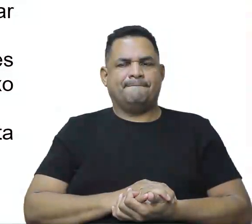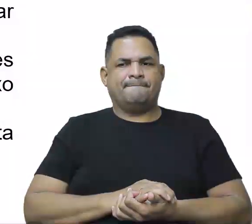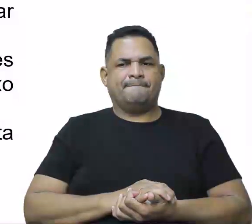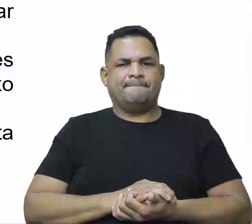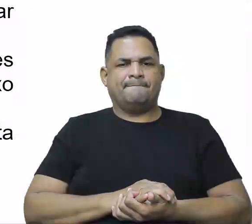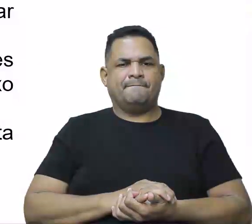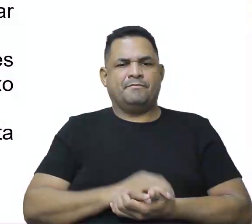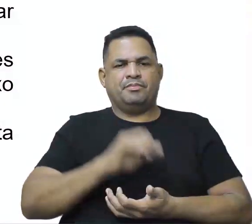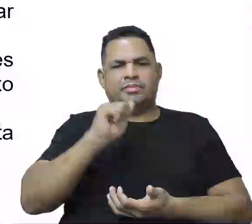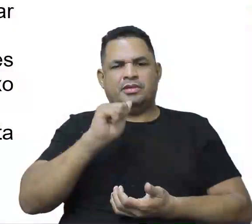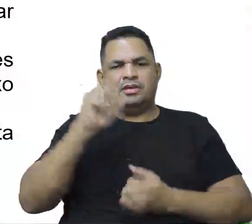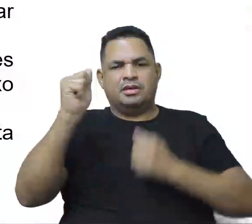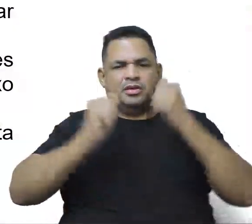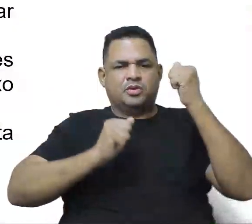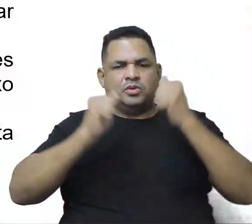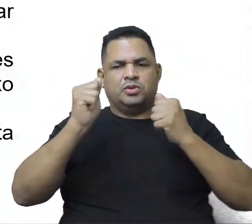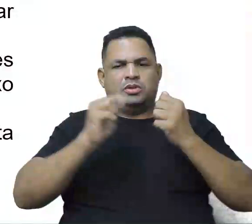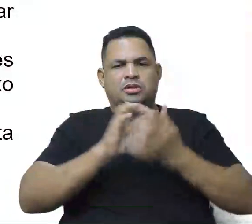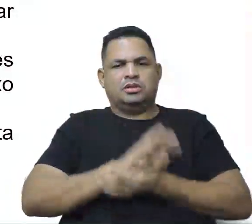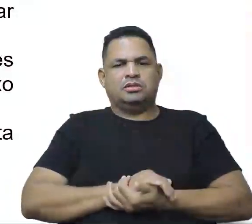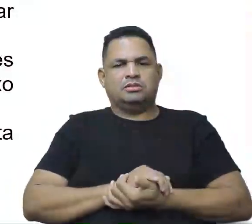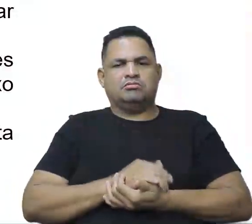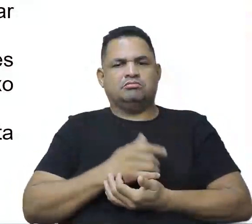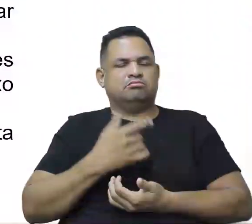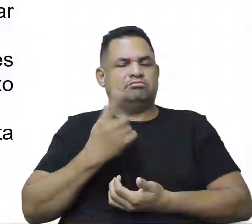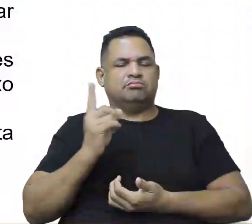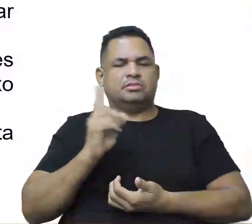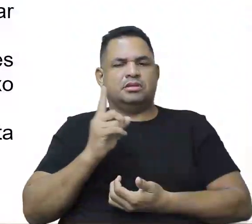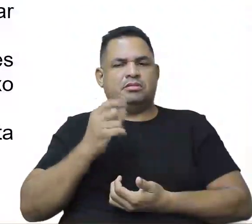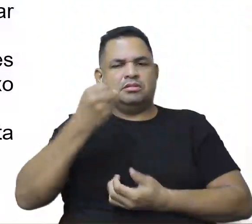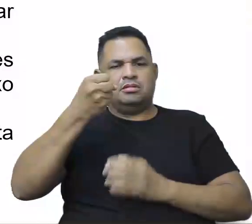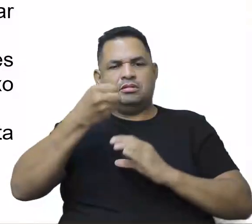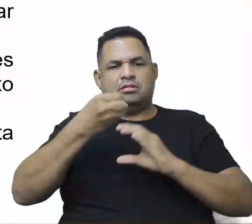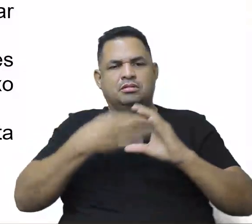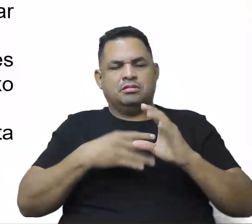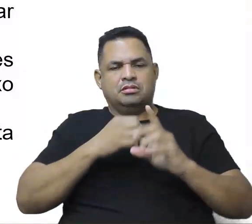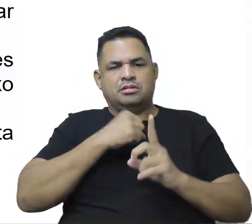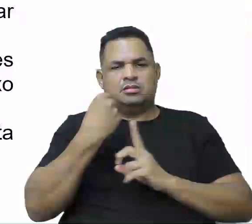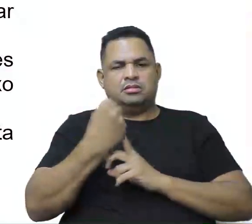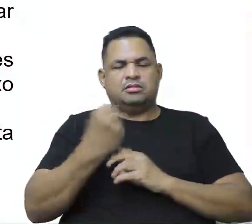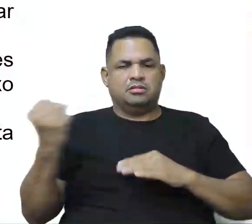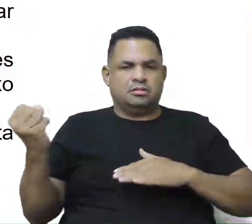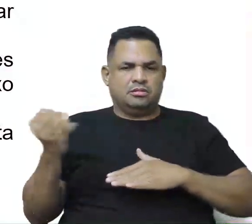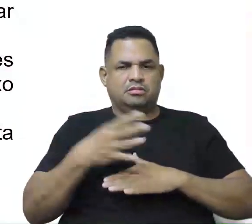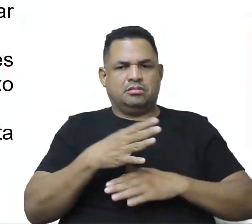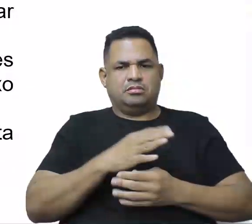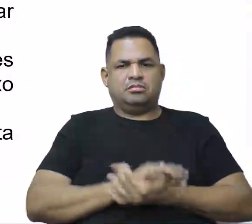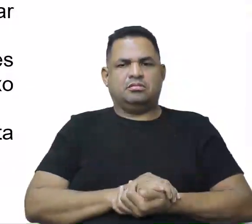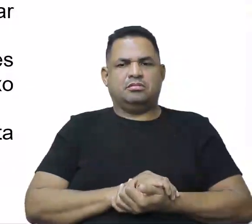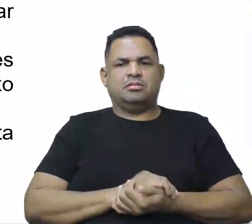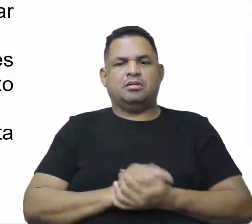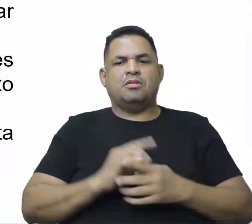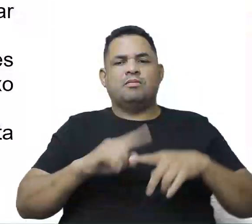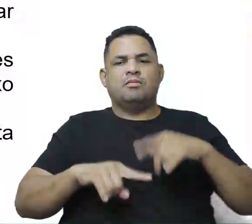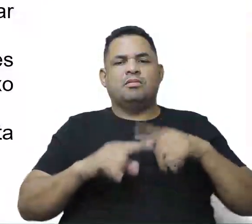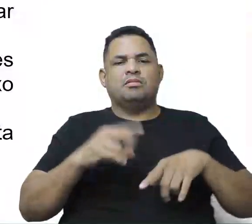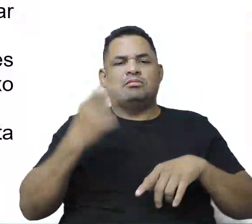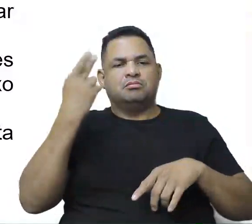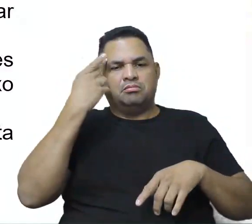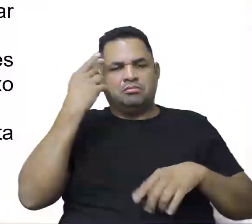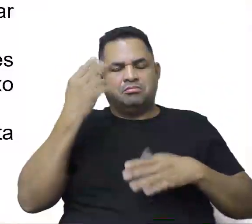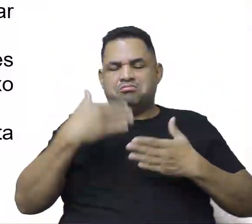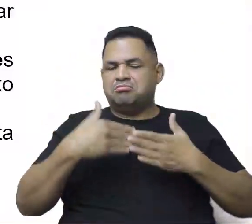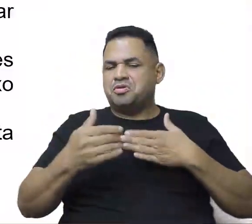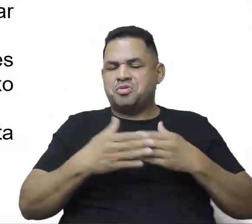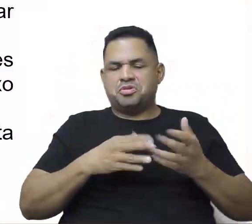Ah, a indústria cultural não é uma característica da sociedade contemporânea. ela é um produto natural